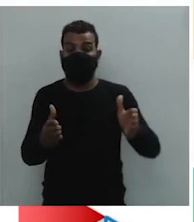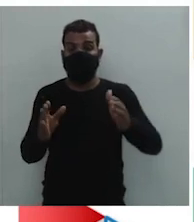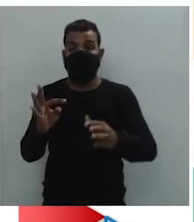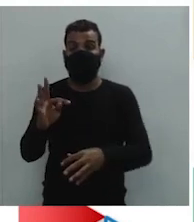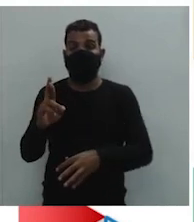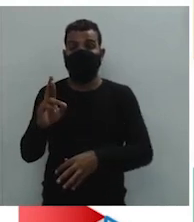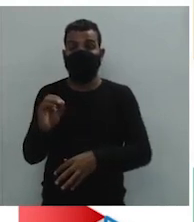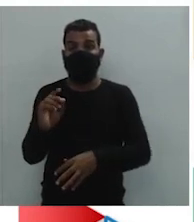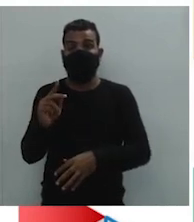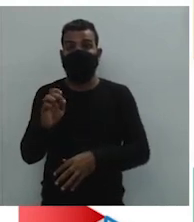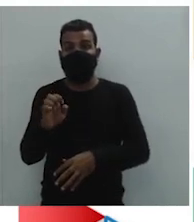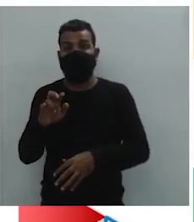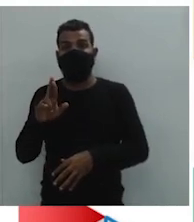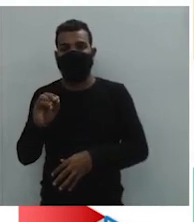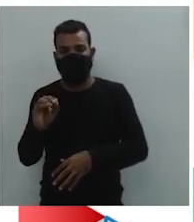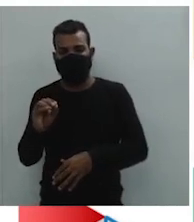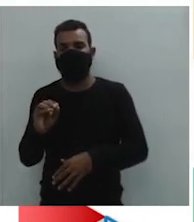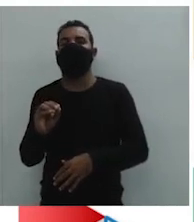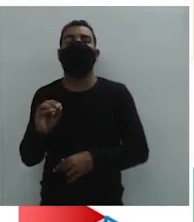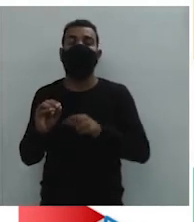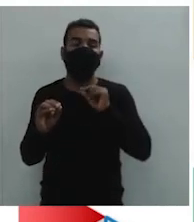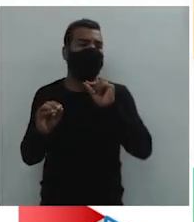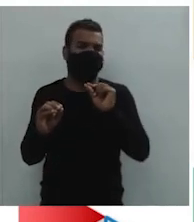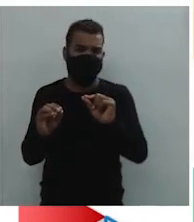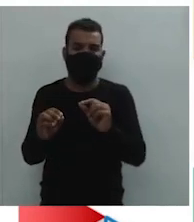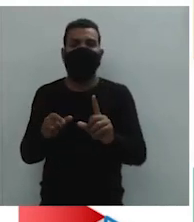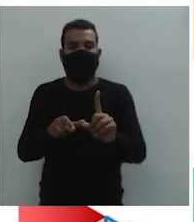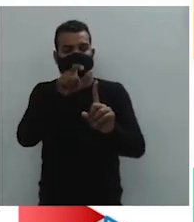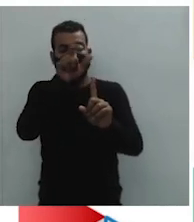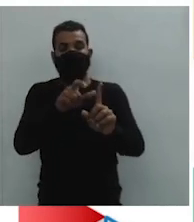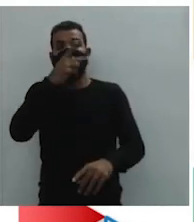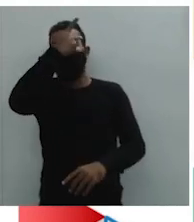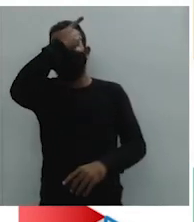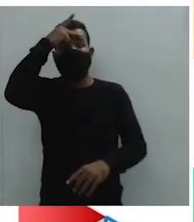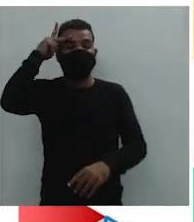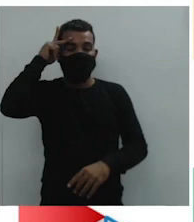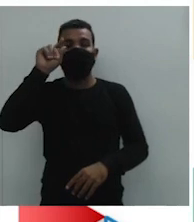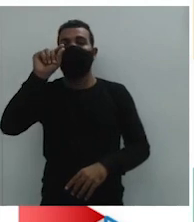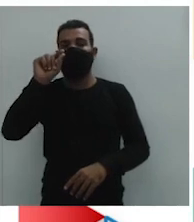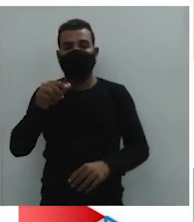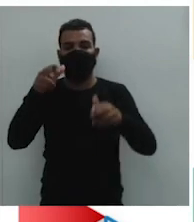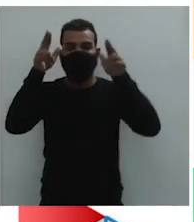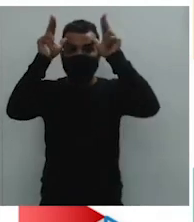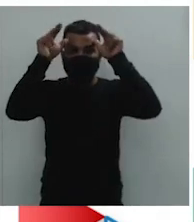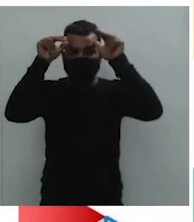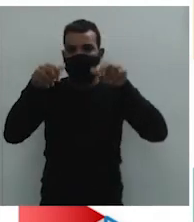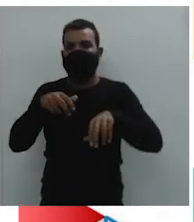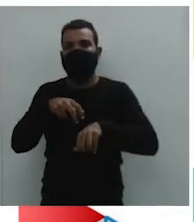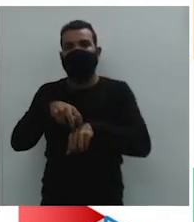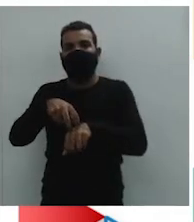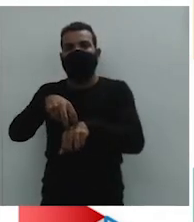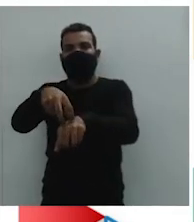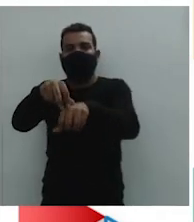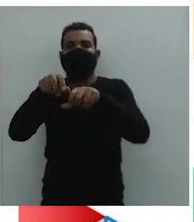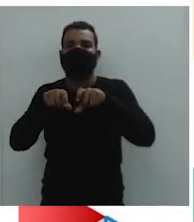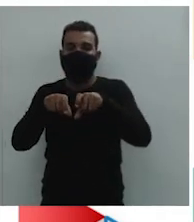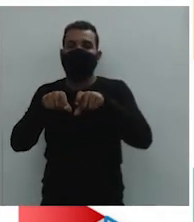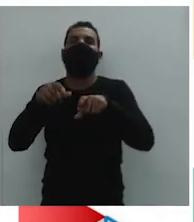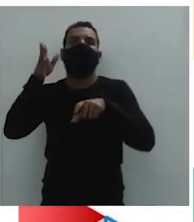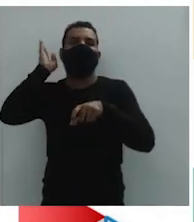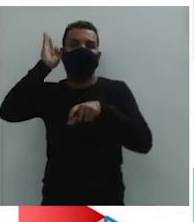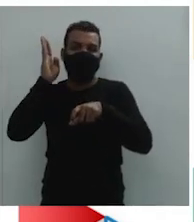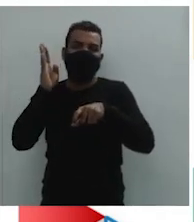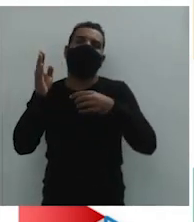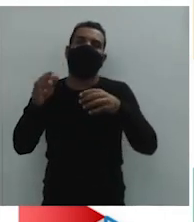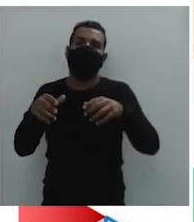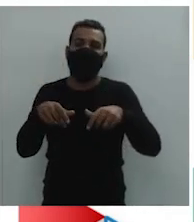eram aquelas pessoas que conduziam os cavalos, as mulas e os burros. Eles